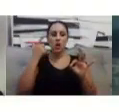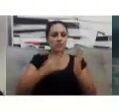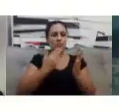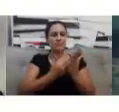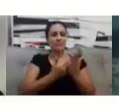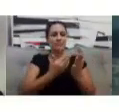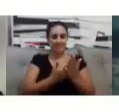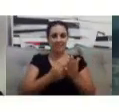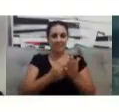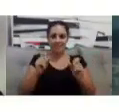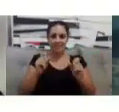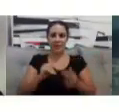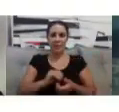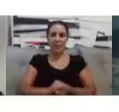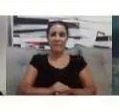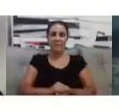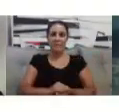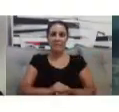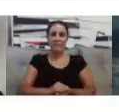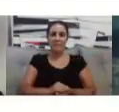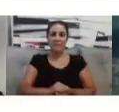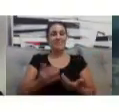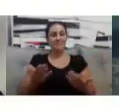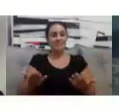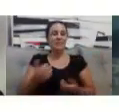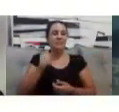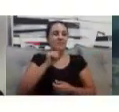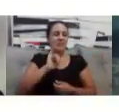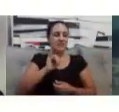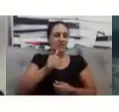Já estou triste. Então, a gente tem que aproveitar o tempo que está aqui.